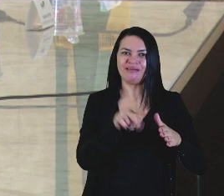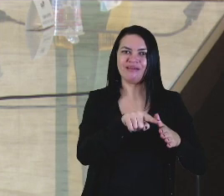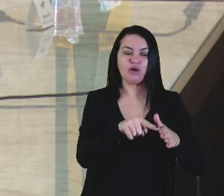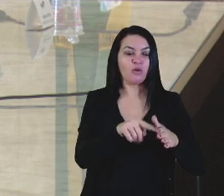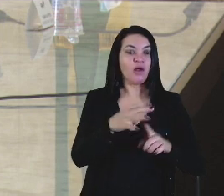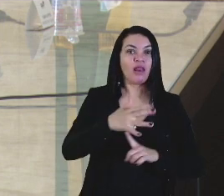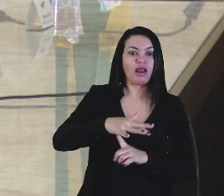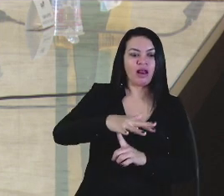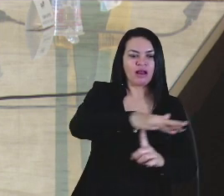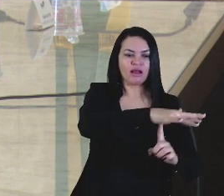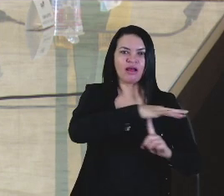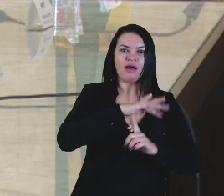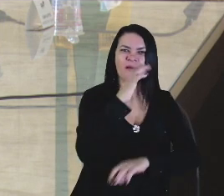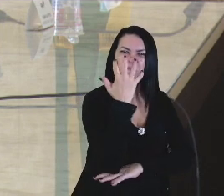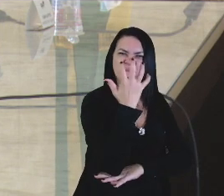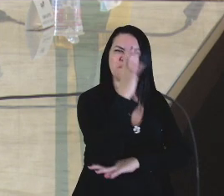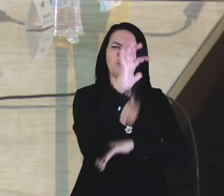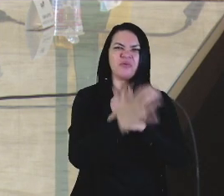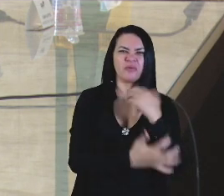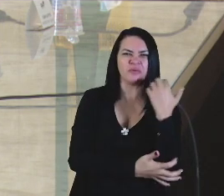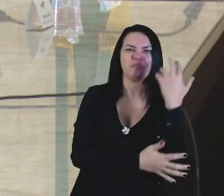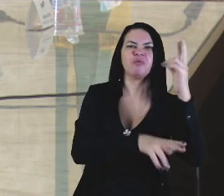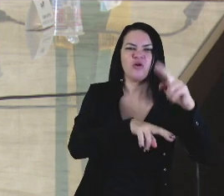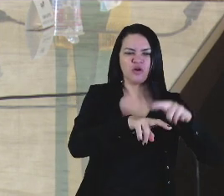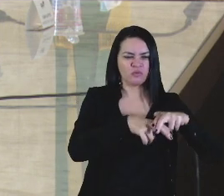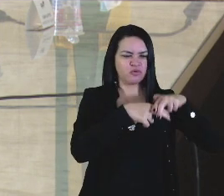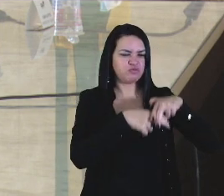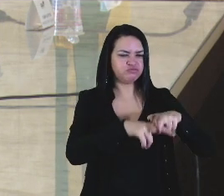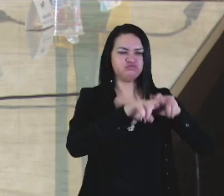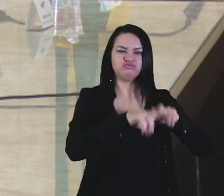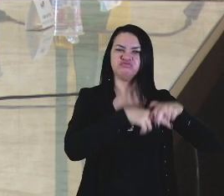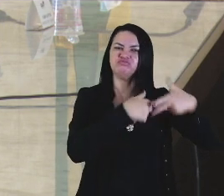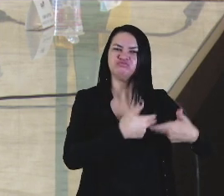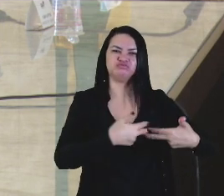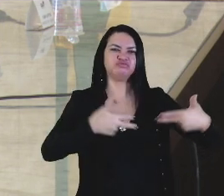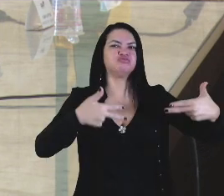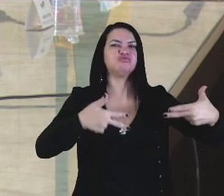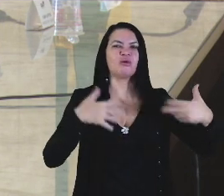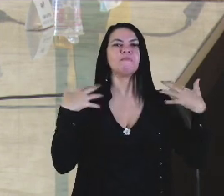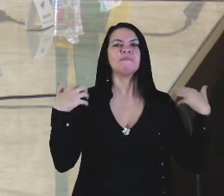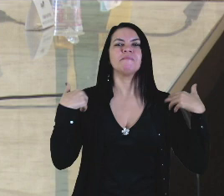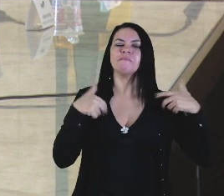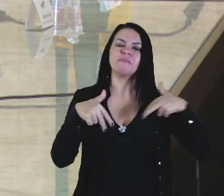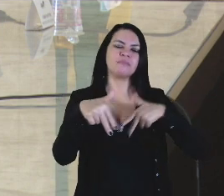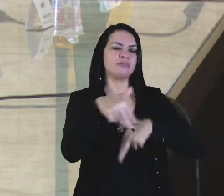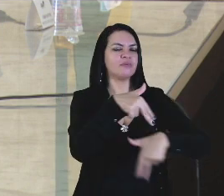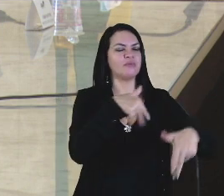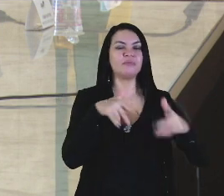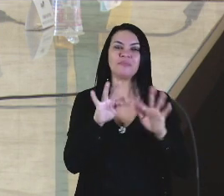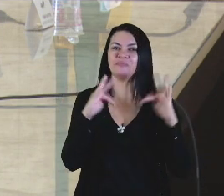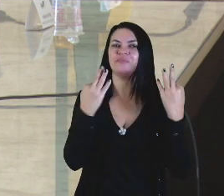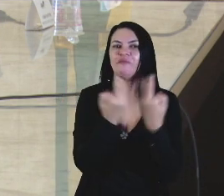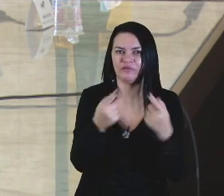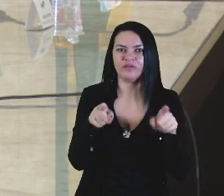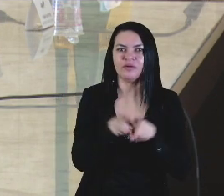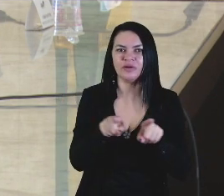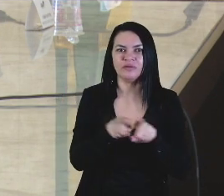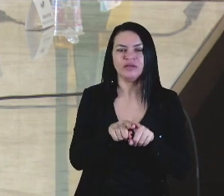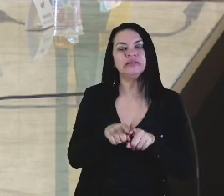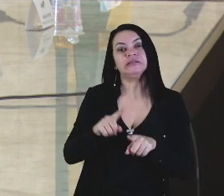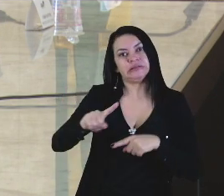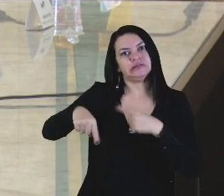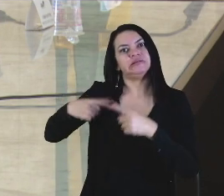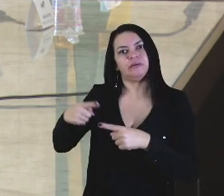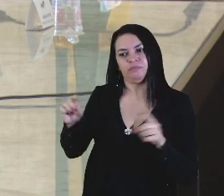receber o Parque Ambiental, com playground, com área para caminhadas, enfim, um espaço de lazer para a família. Tão logo passe esse